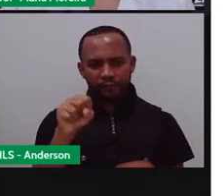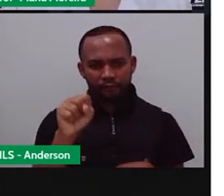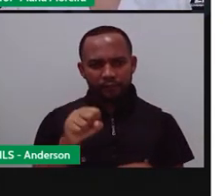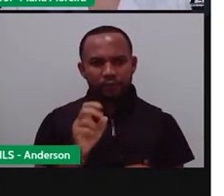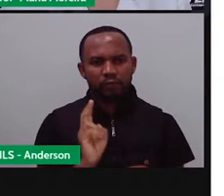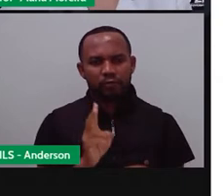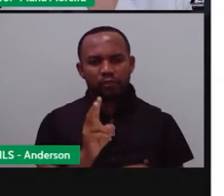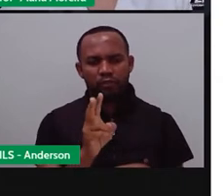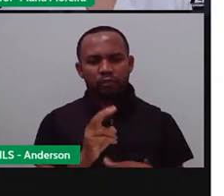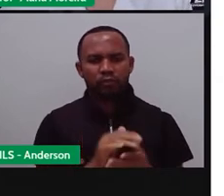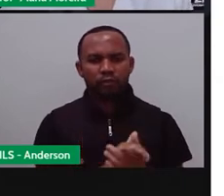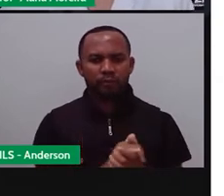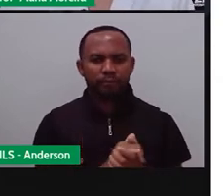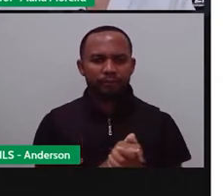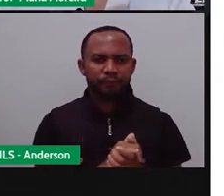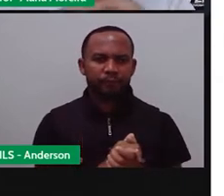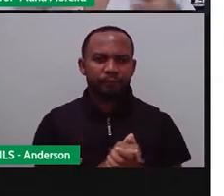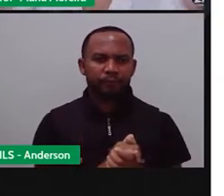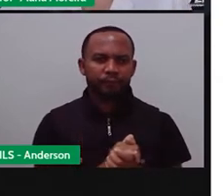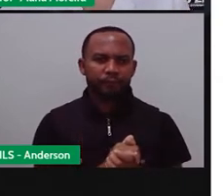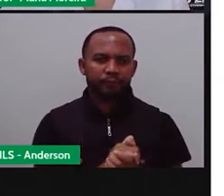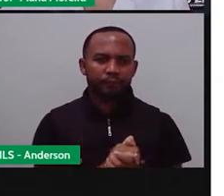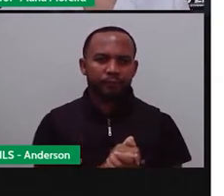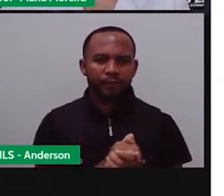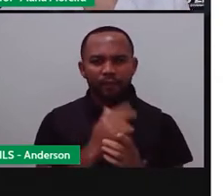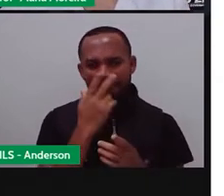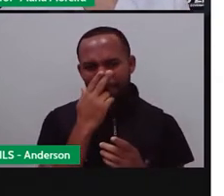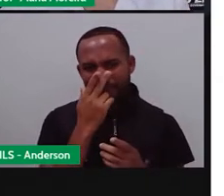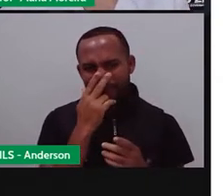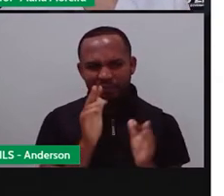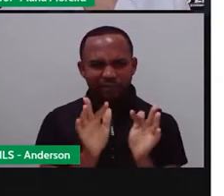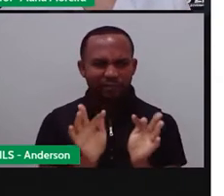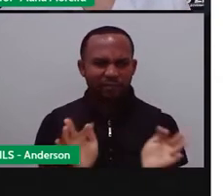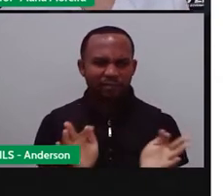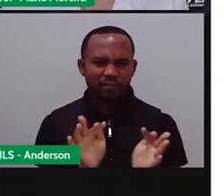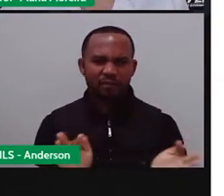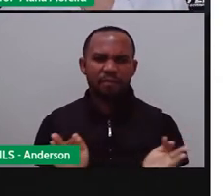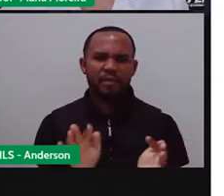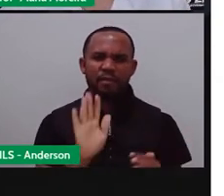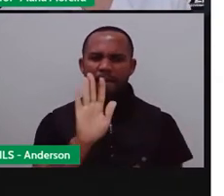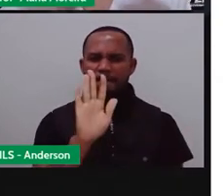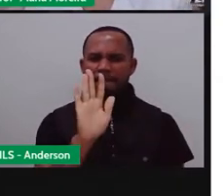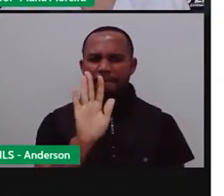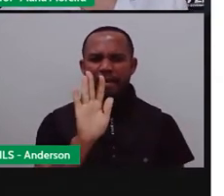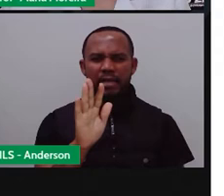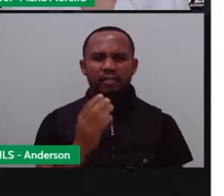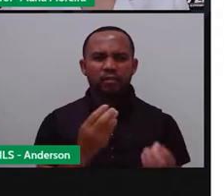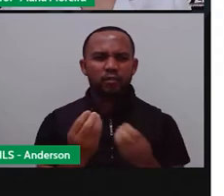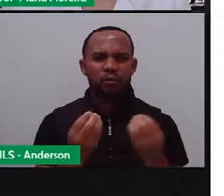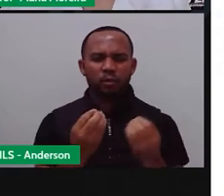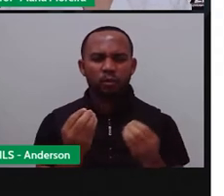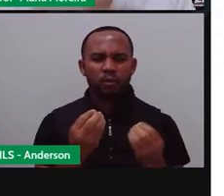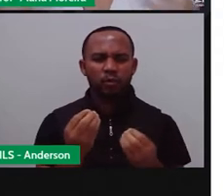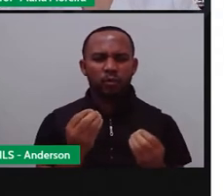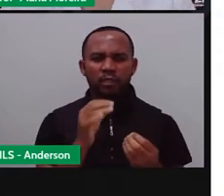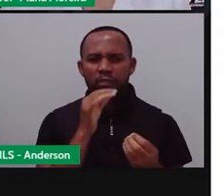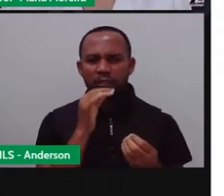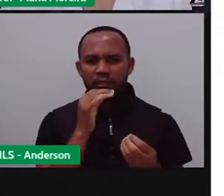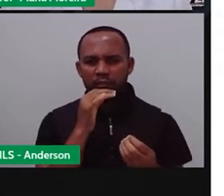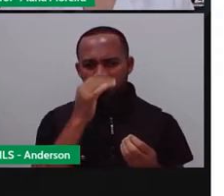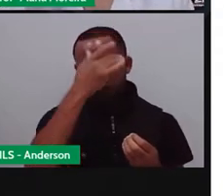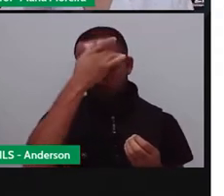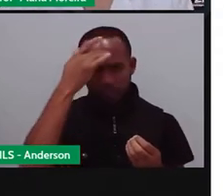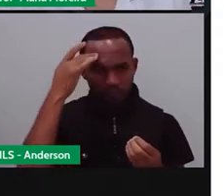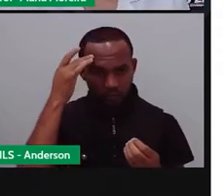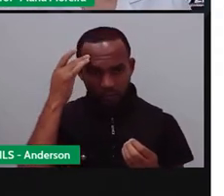as obras de Romero Brito. A priori parece muito simples, né? Mas, caiu aí no gosto popular, caiu aí no gosto das